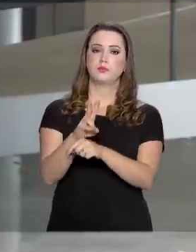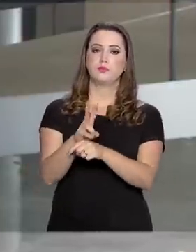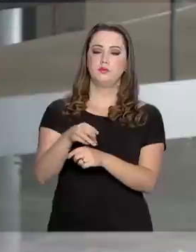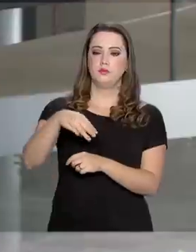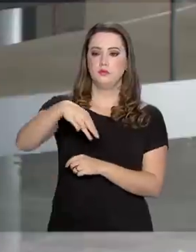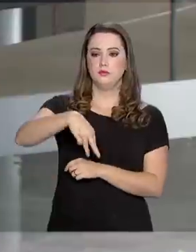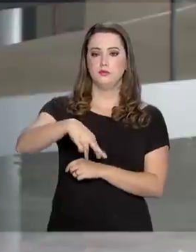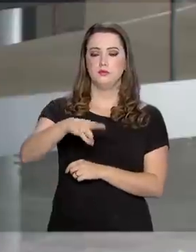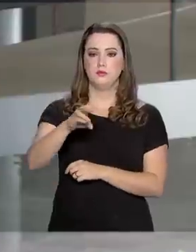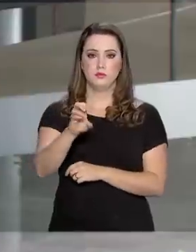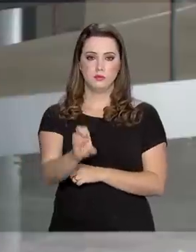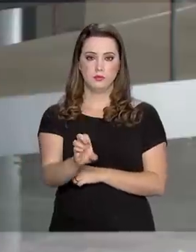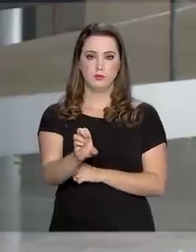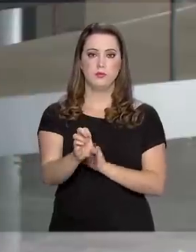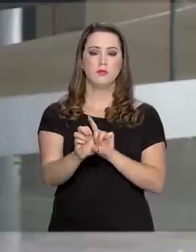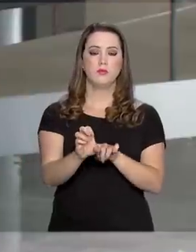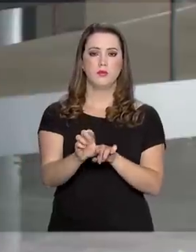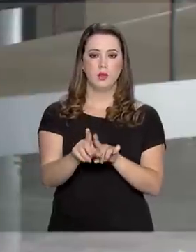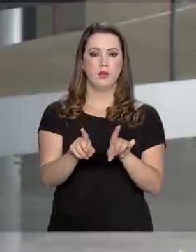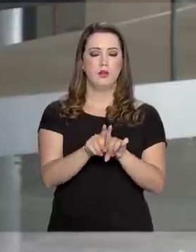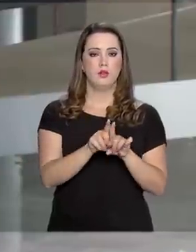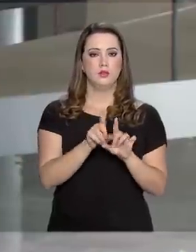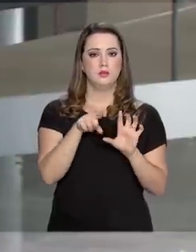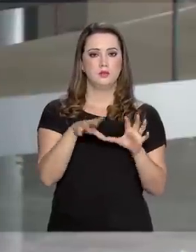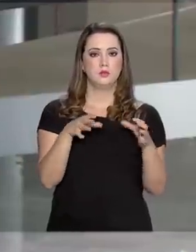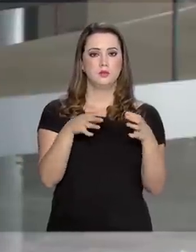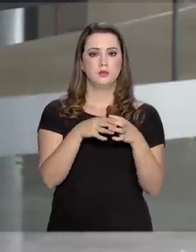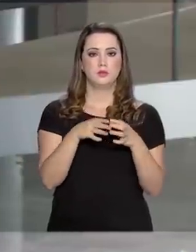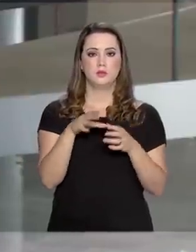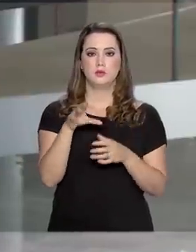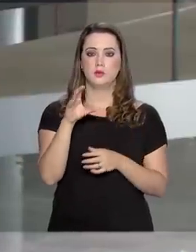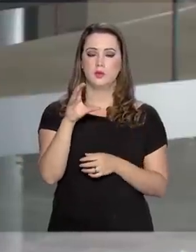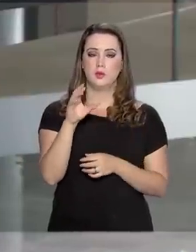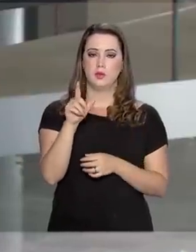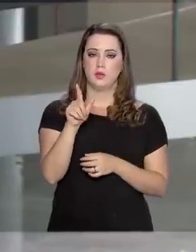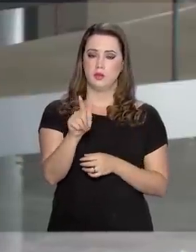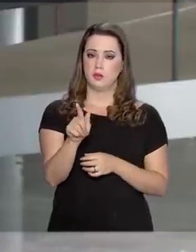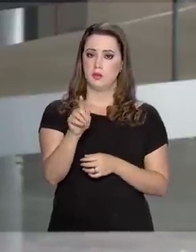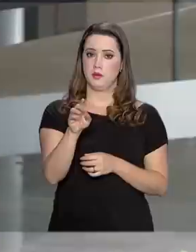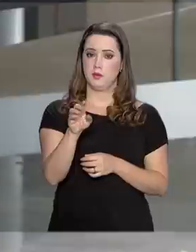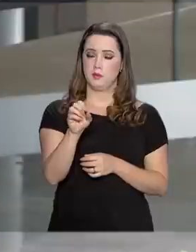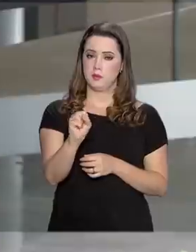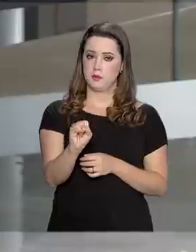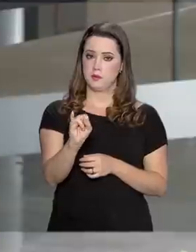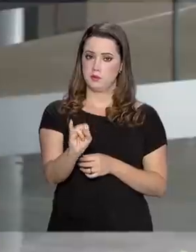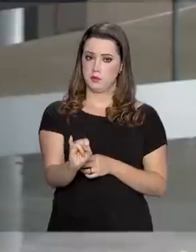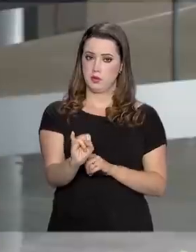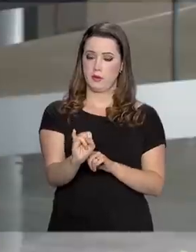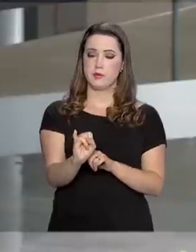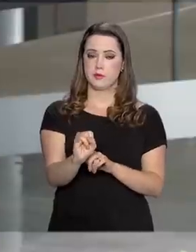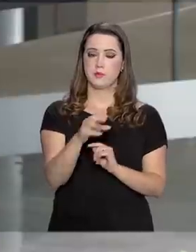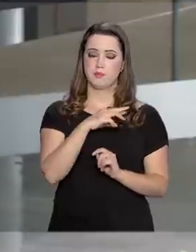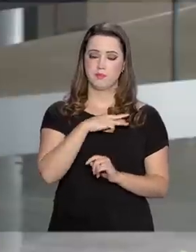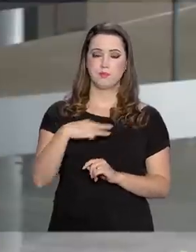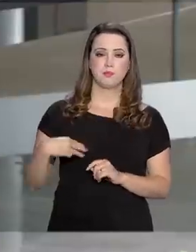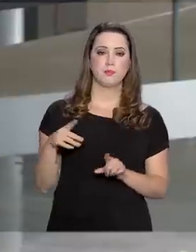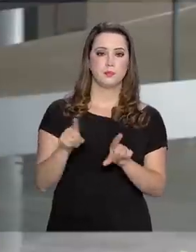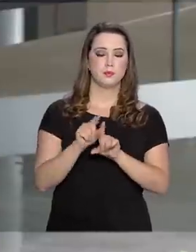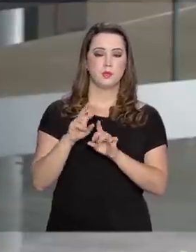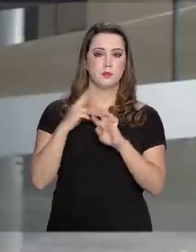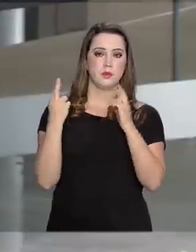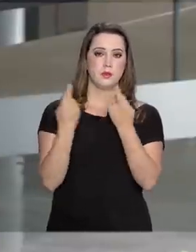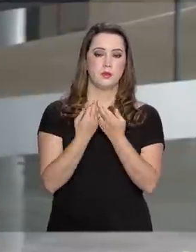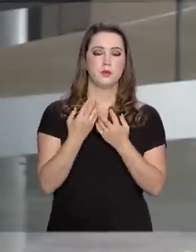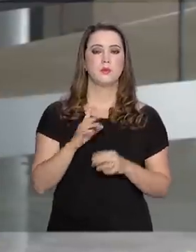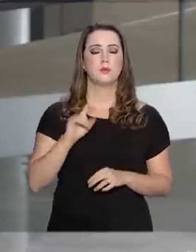de Relações Exteriores, Ernesto Araújo, e do Gabinete de Segurança Institucional, Augusto Heleno. Às 11h40, o presidente